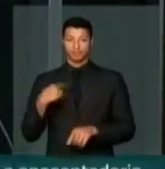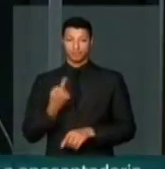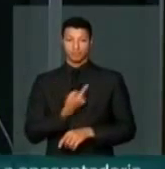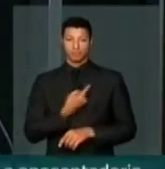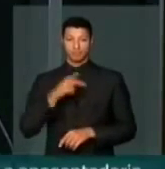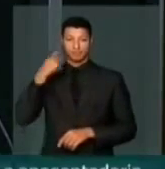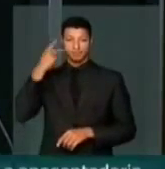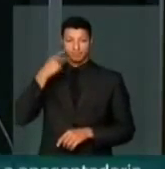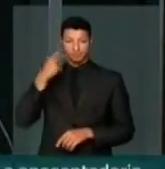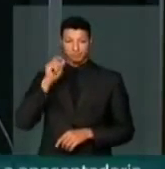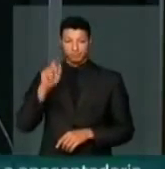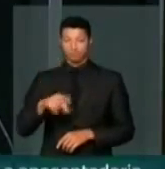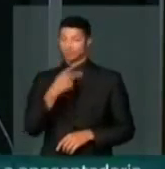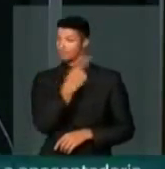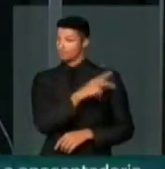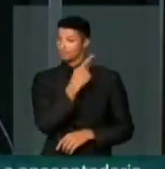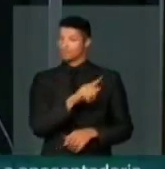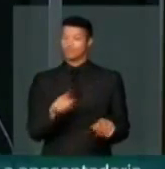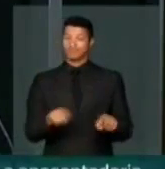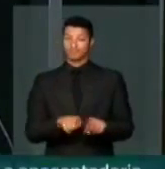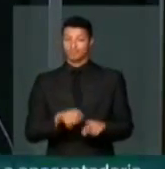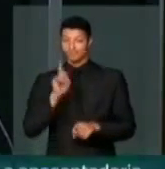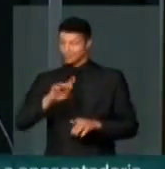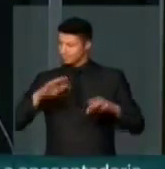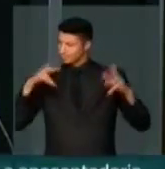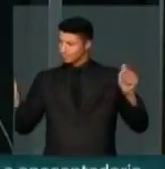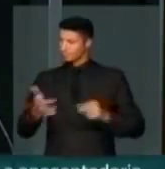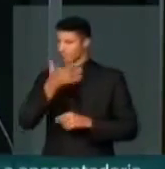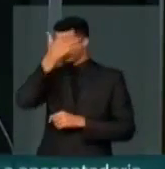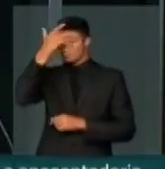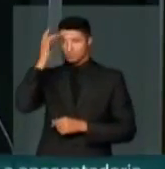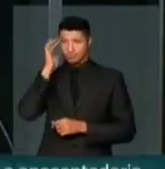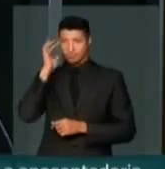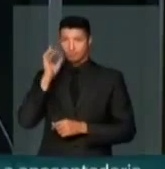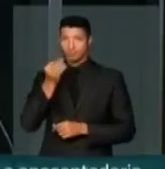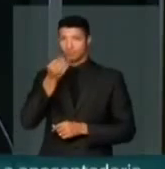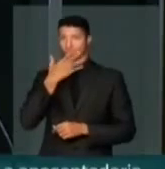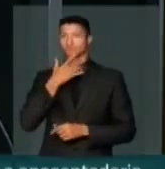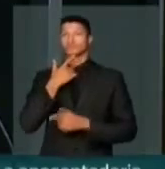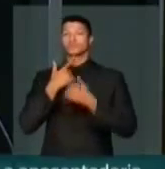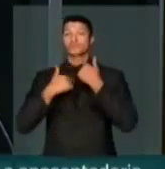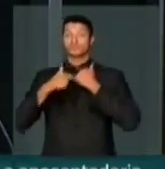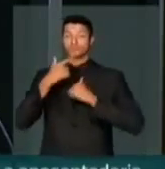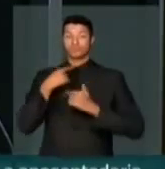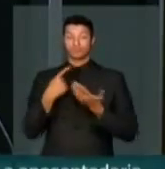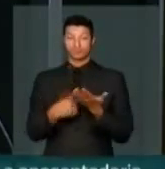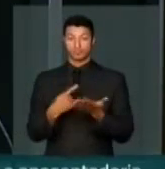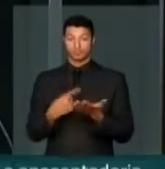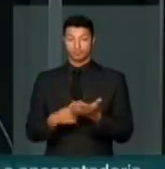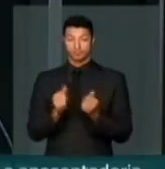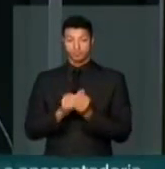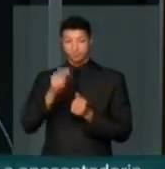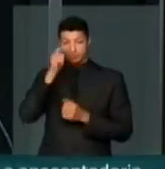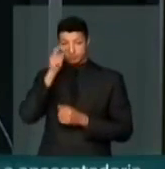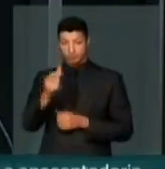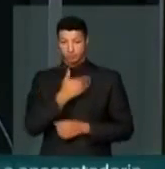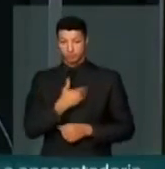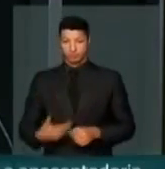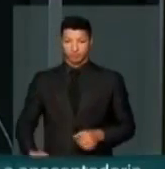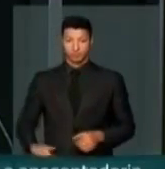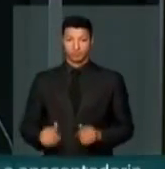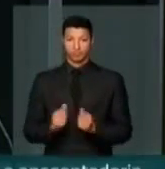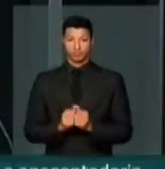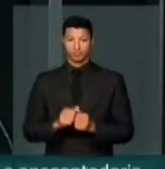nosso partido, que é dele também, e é de todas as pessoas de boa vontade, comprometidas com o interesse público,